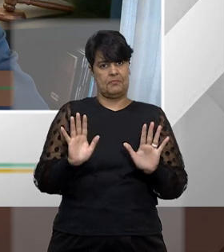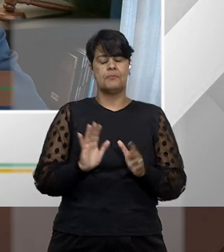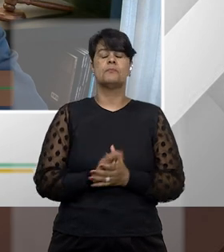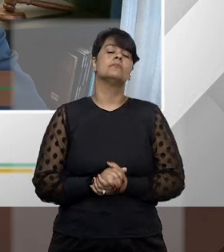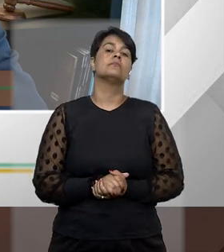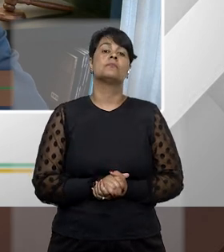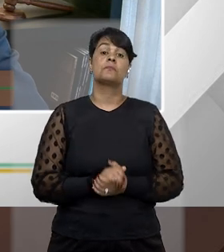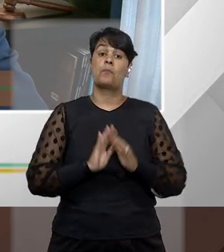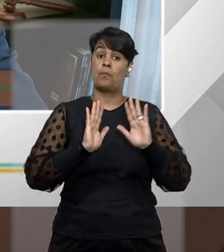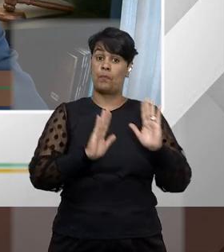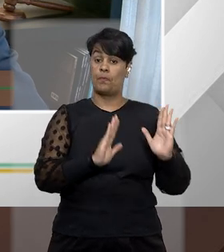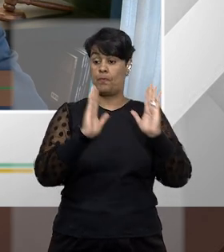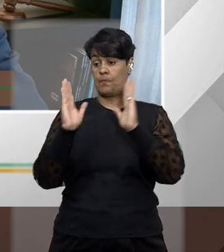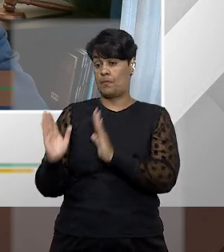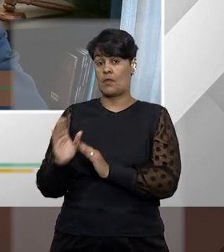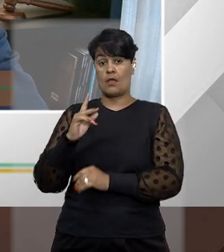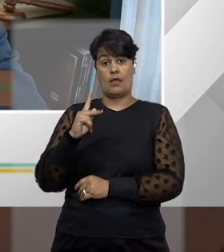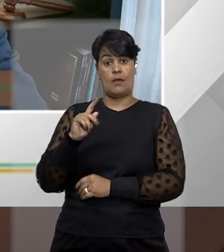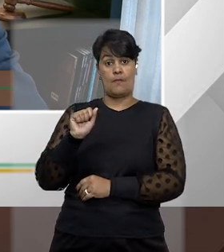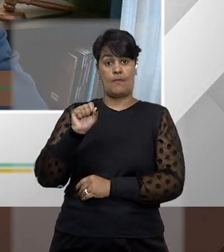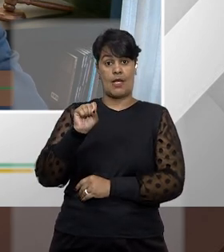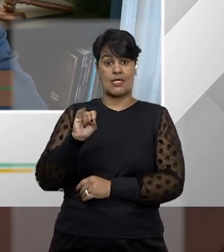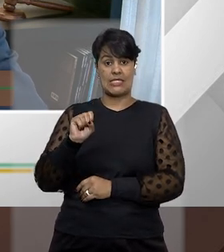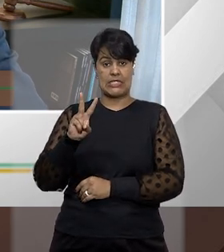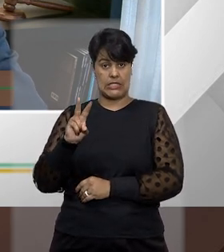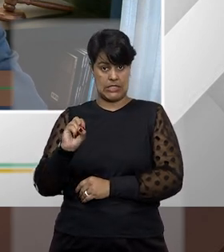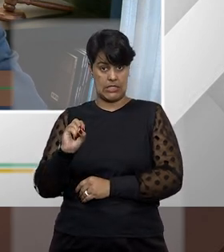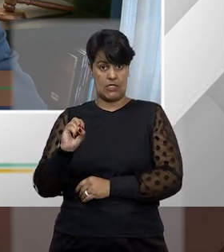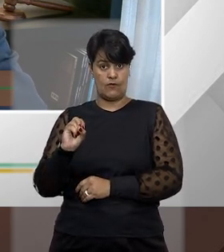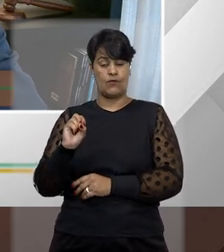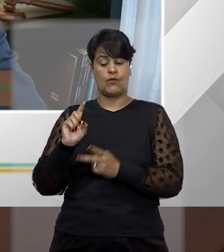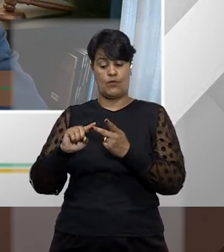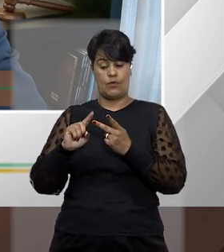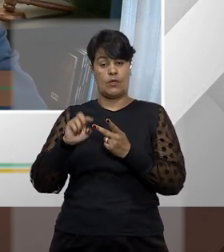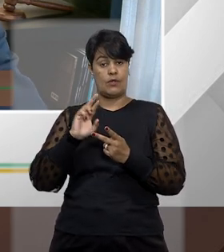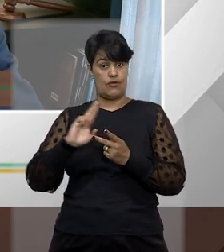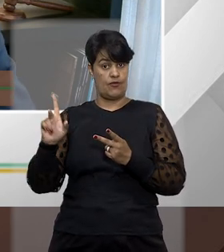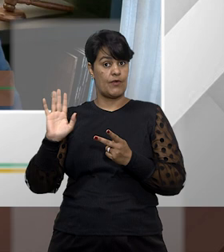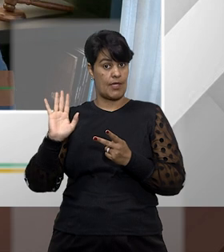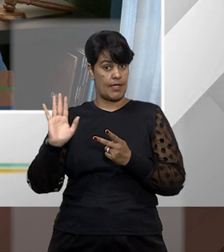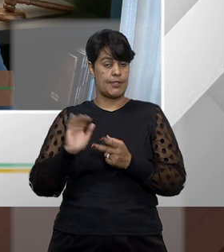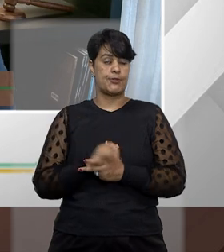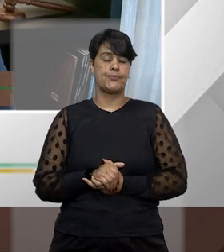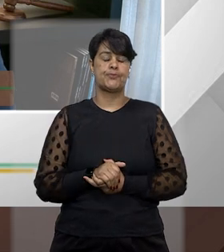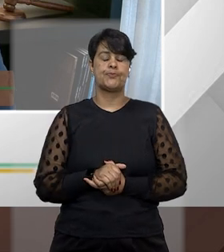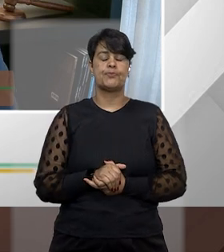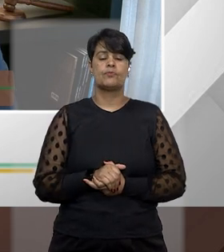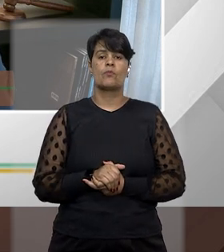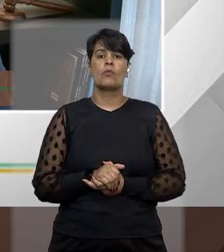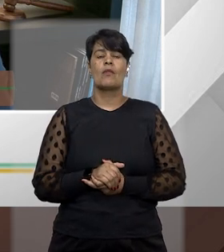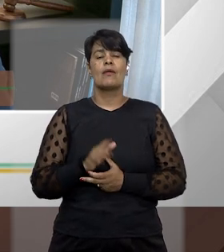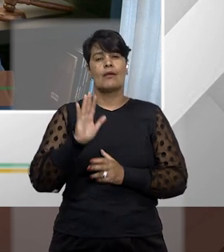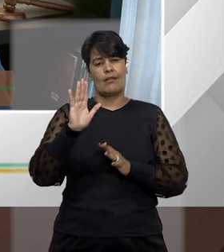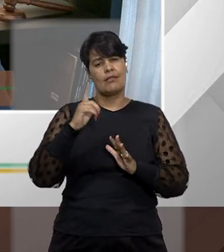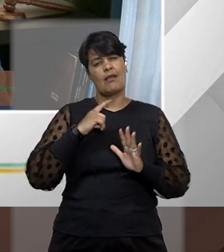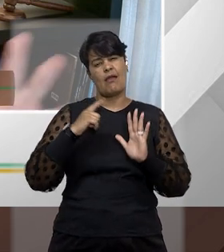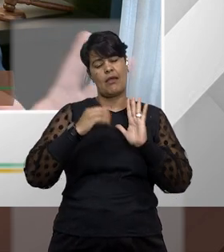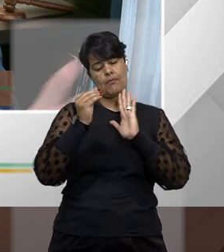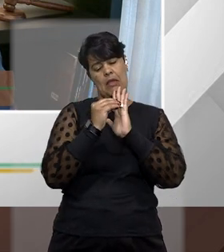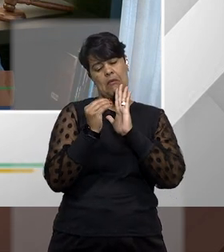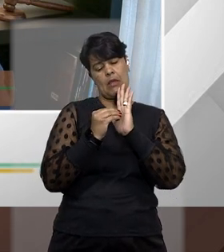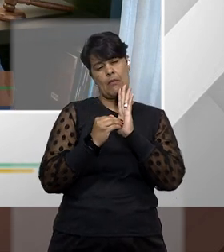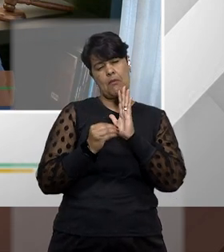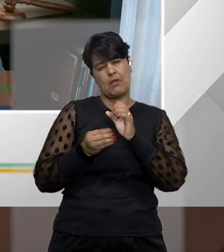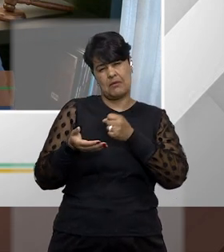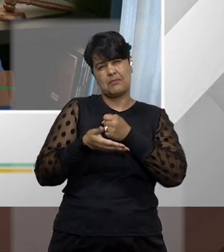institucionais. No polo passivo, há uma outra grande diferença também. Embora a doutrina sustente,